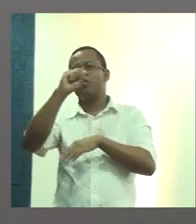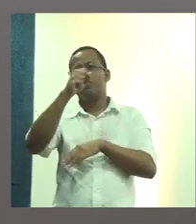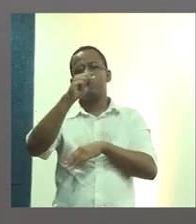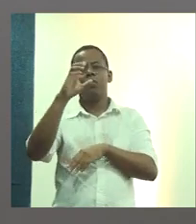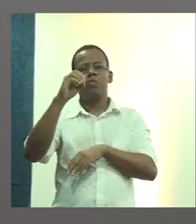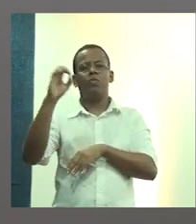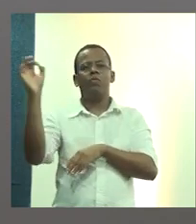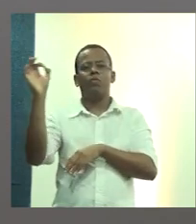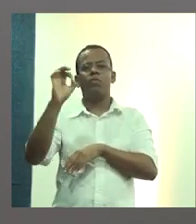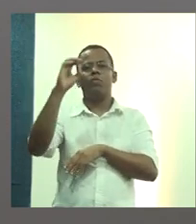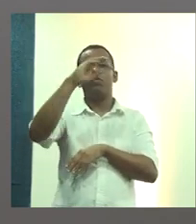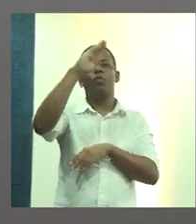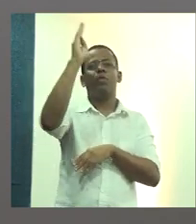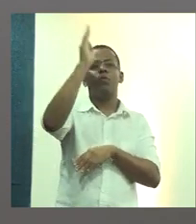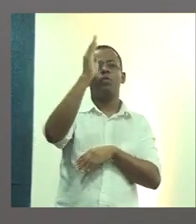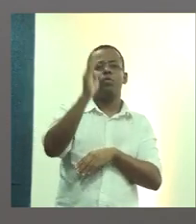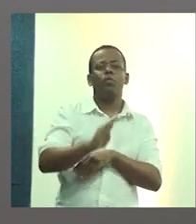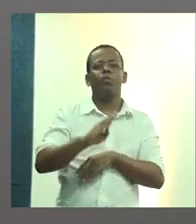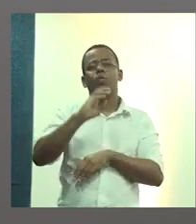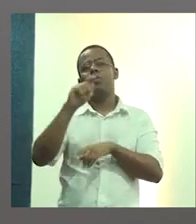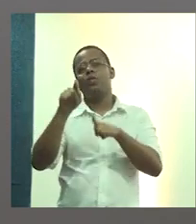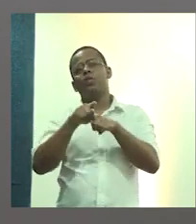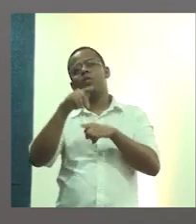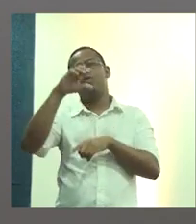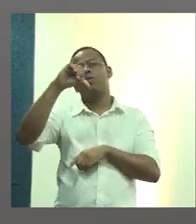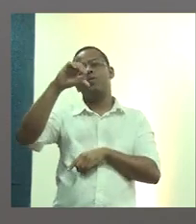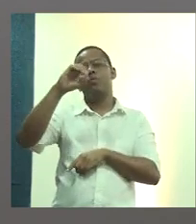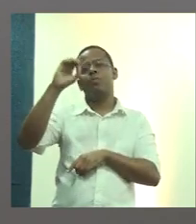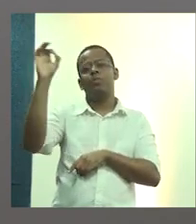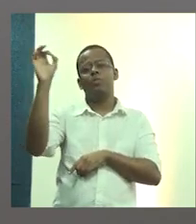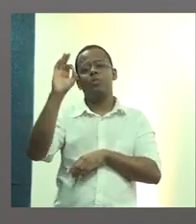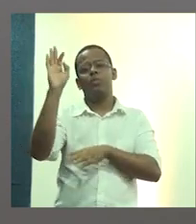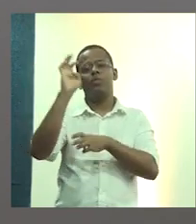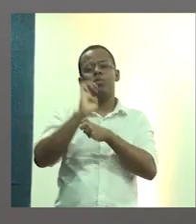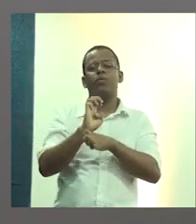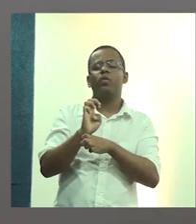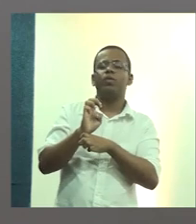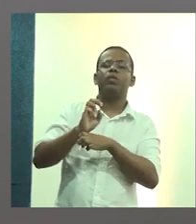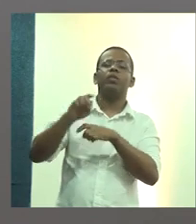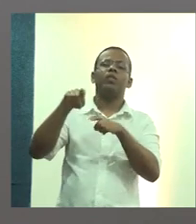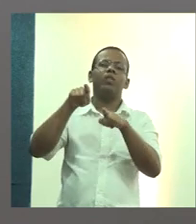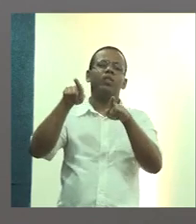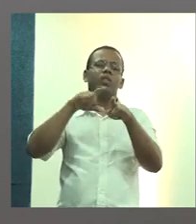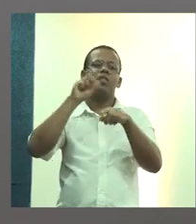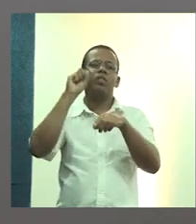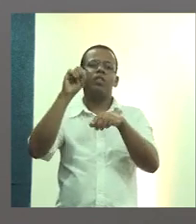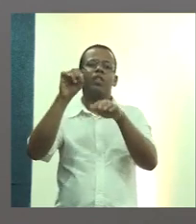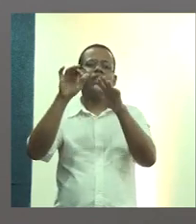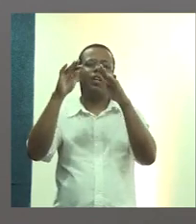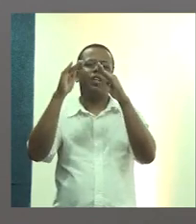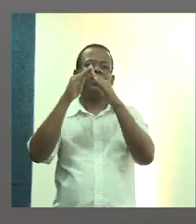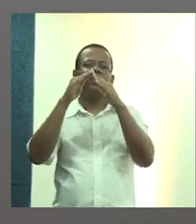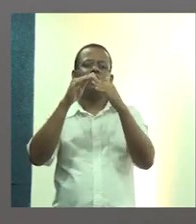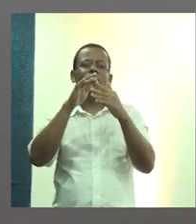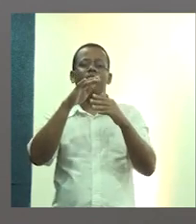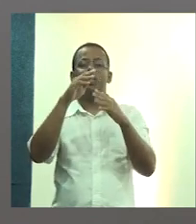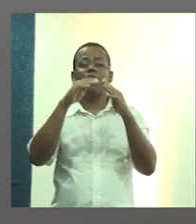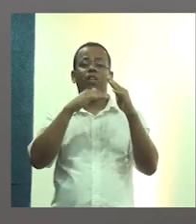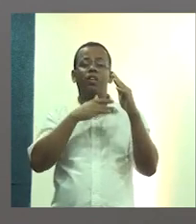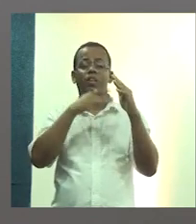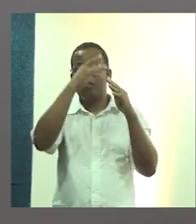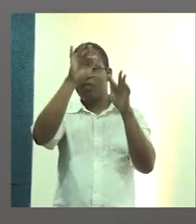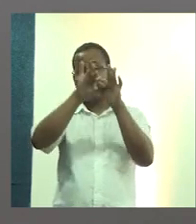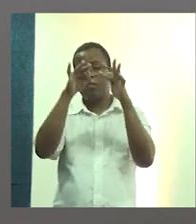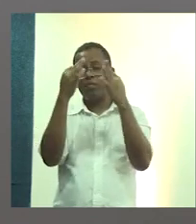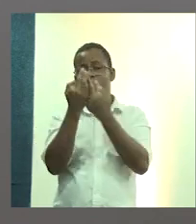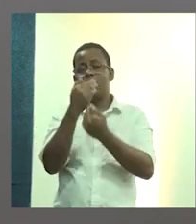no Brasil, 90% no Rio Grande do Sul, curar a casa que deixa a família doente, moradia não é construção